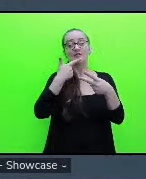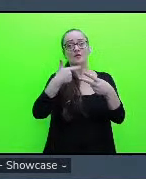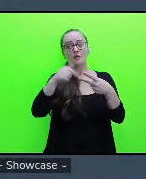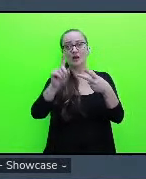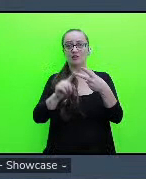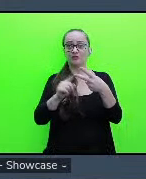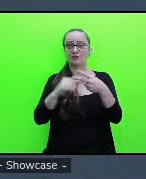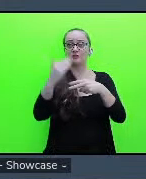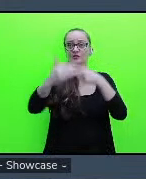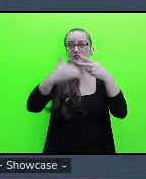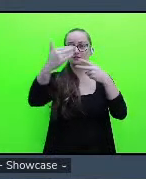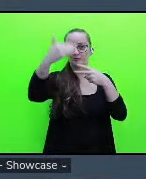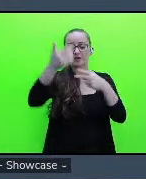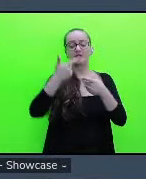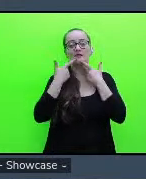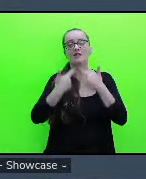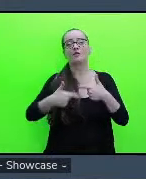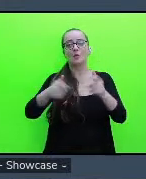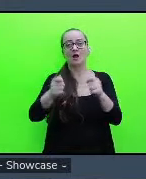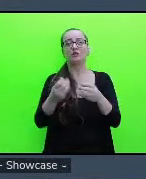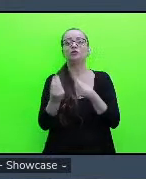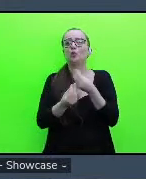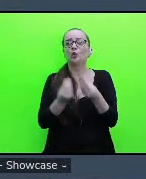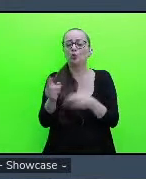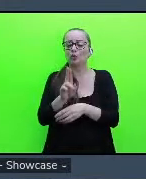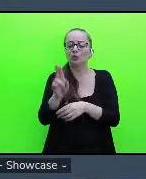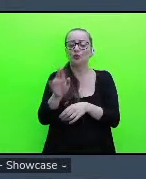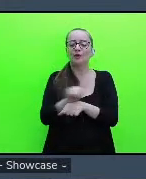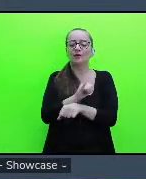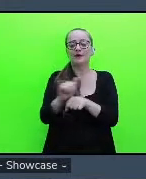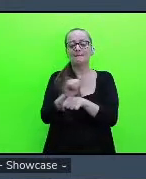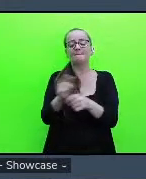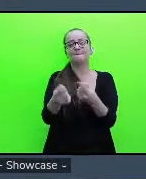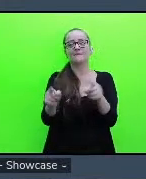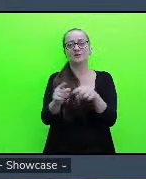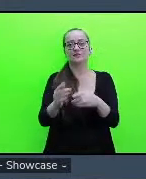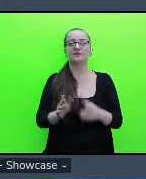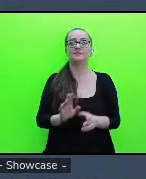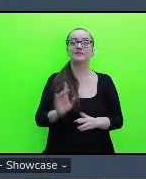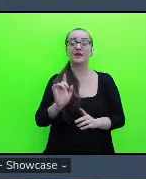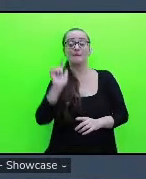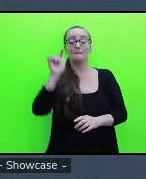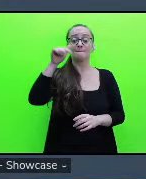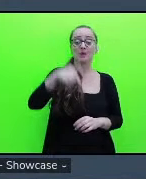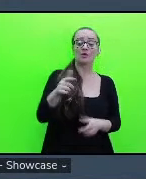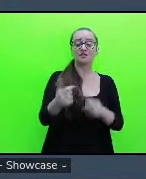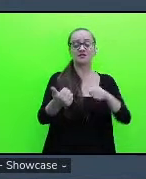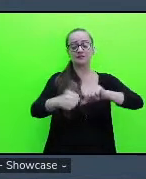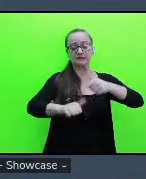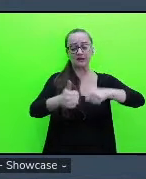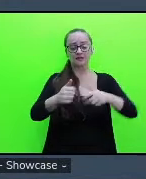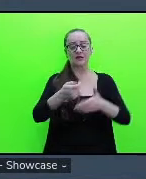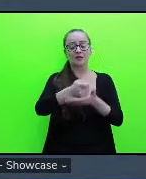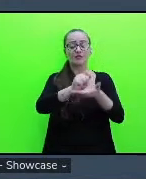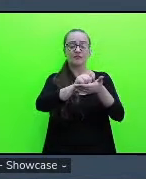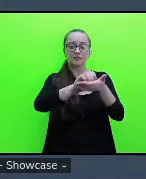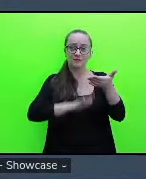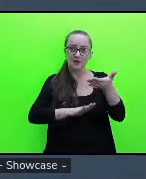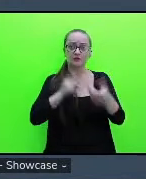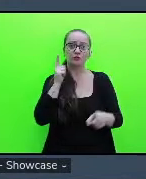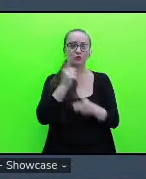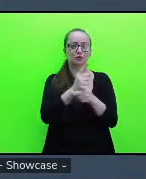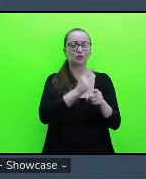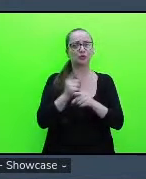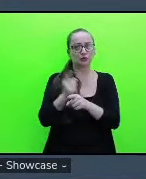desenvolvimento da linguagem através da música em seguida nós analisamos os textos encontrados buscando